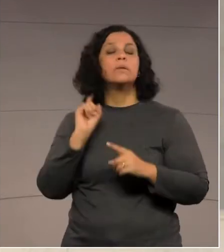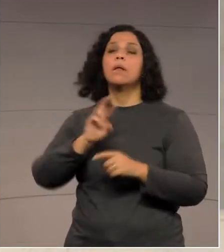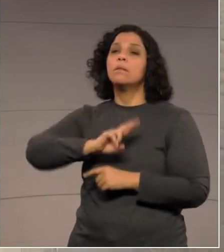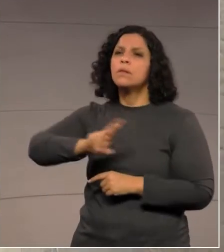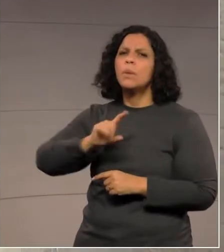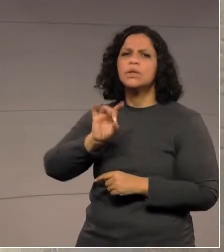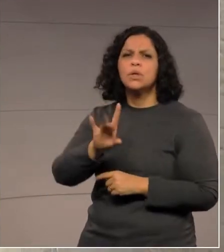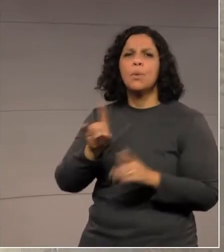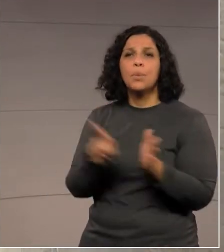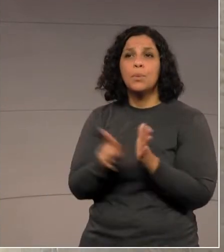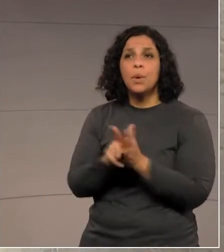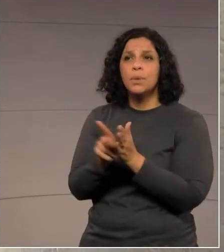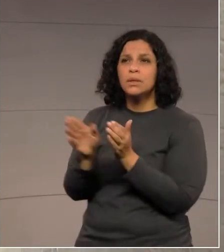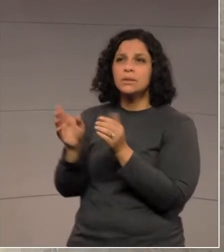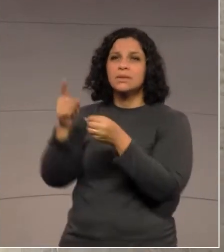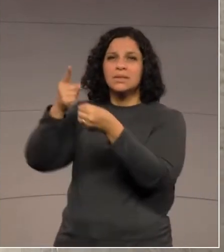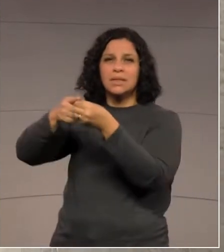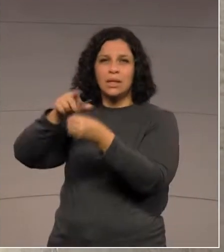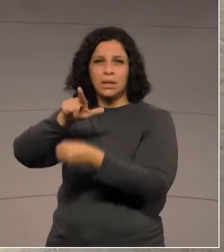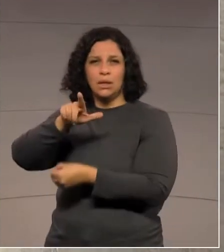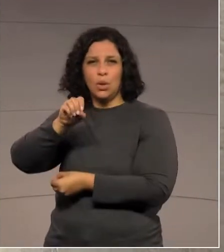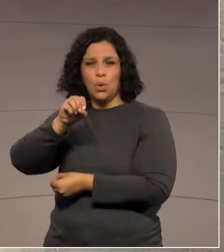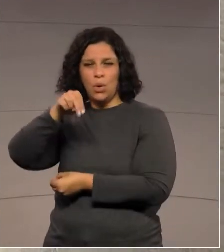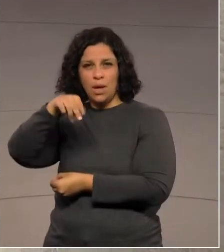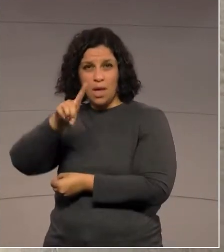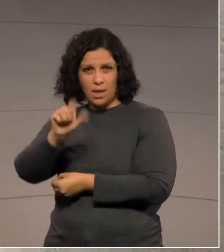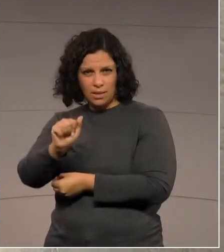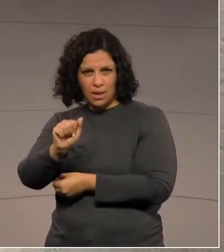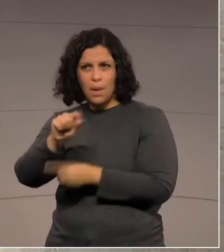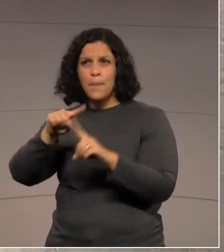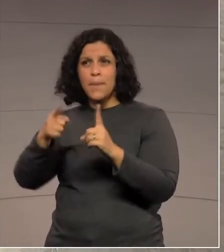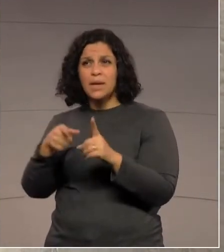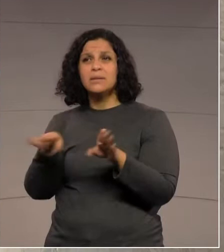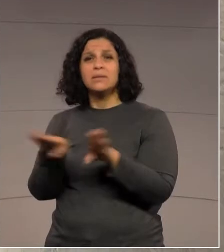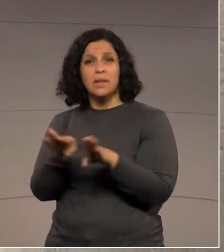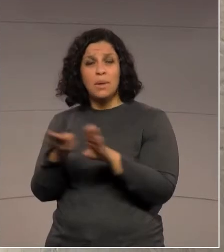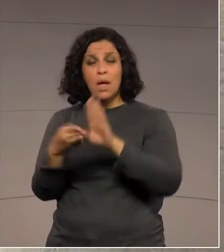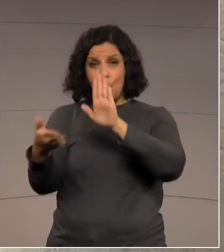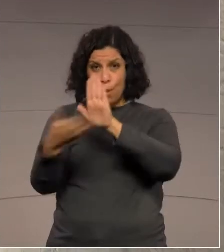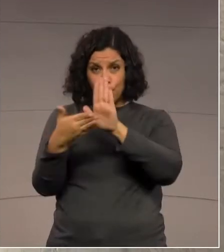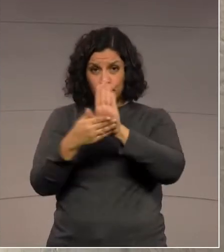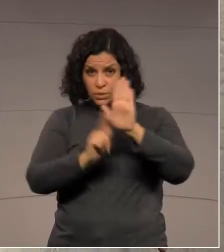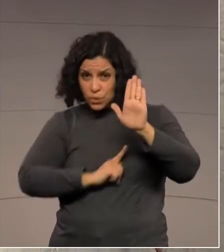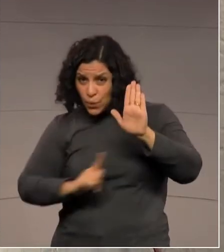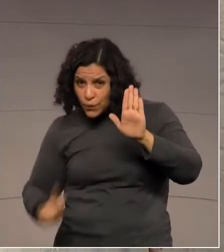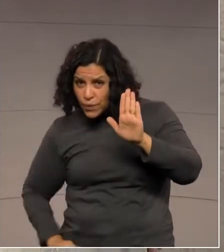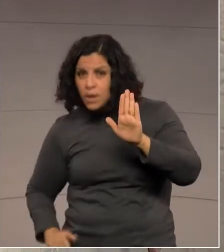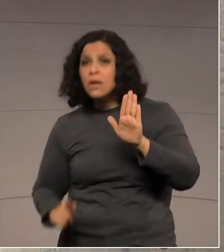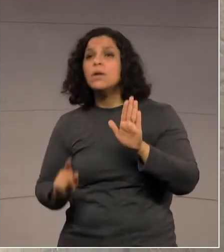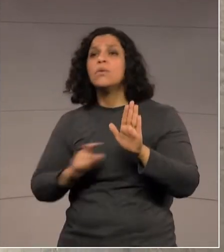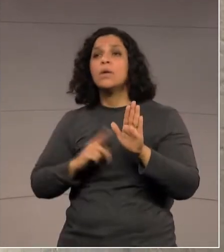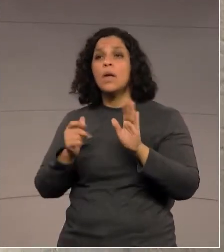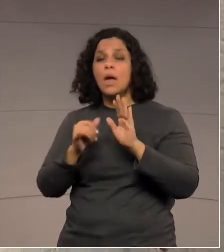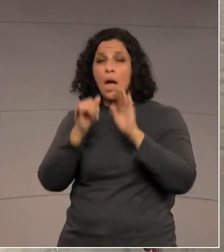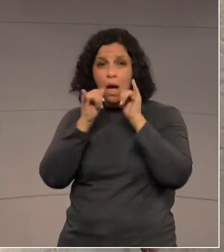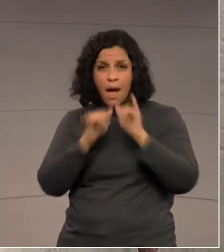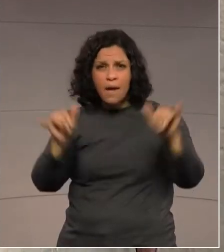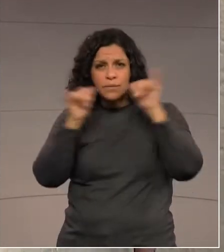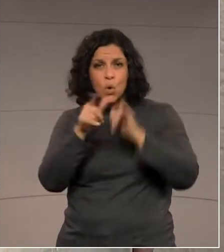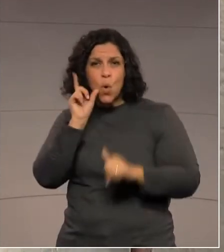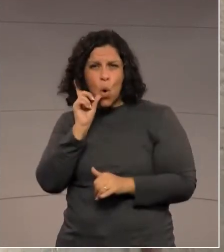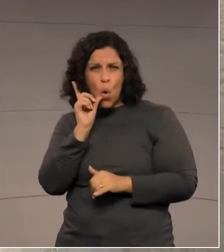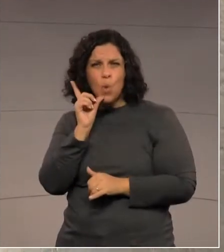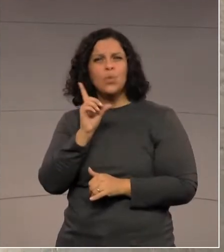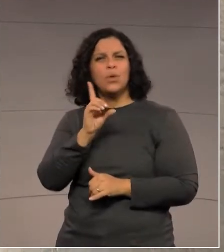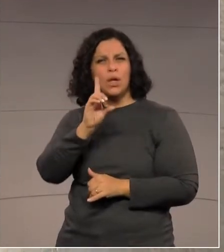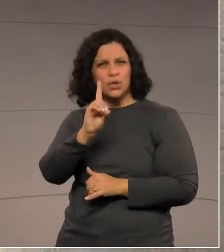o escritório de Luanda, a vossa excelência fez menção ao escritório de Luanda. Na proposta do governo, que foi publicada acho que no dia de ontem, no Diário